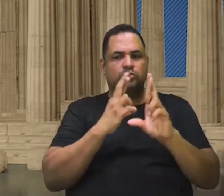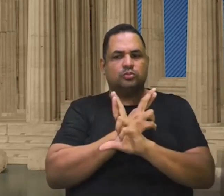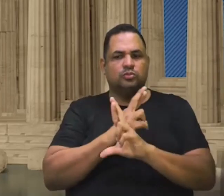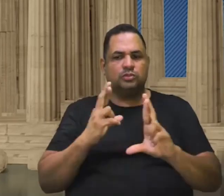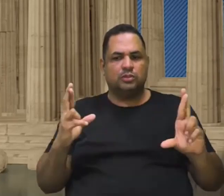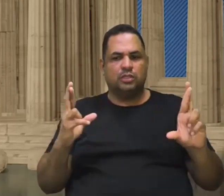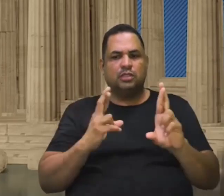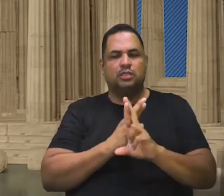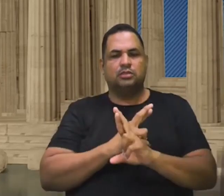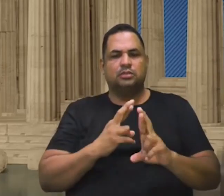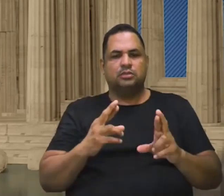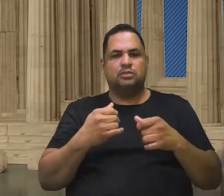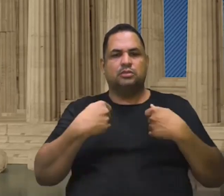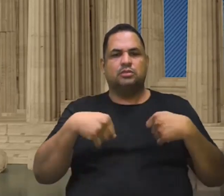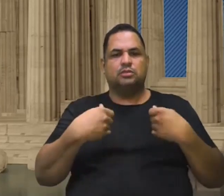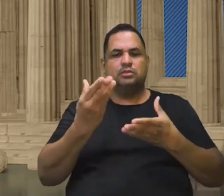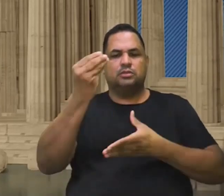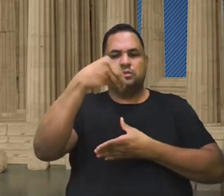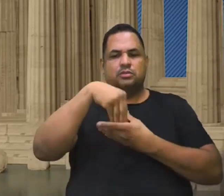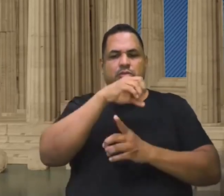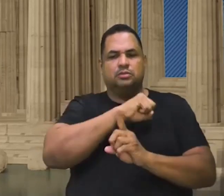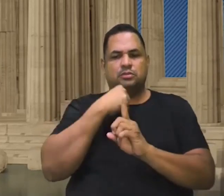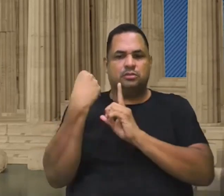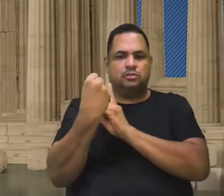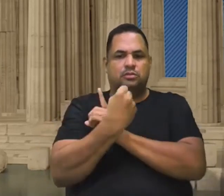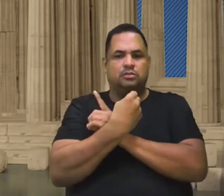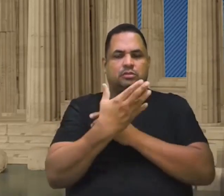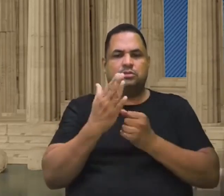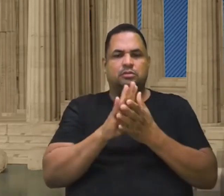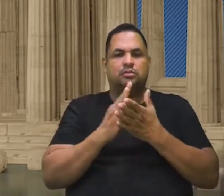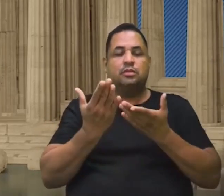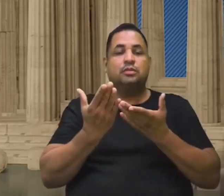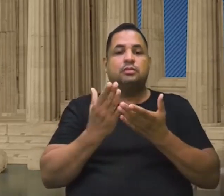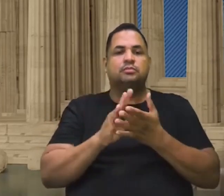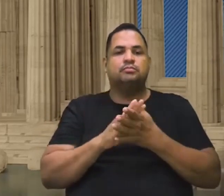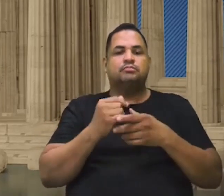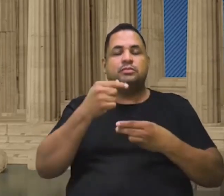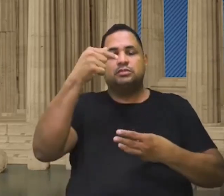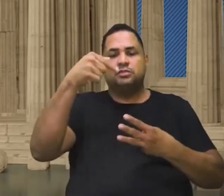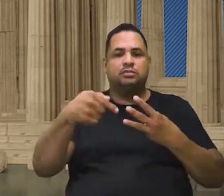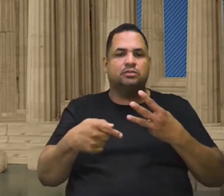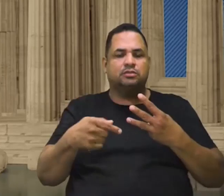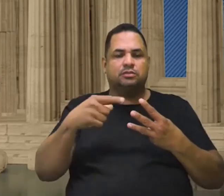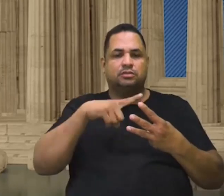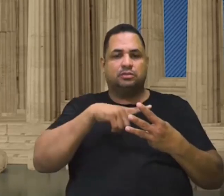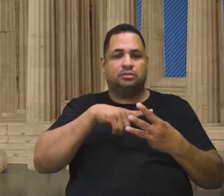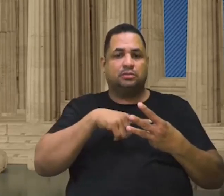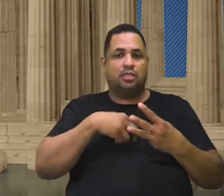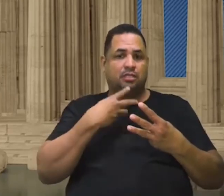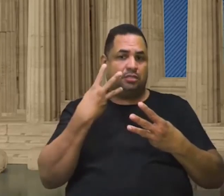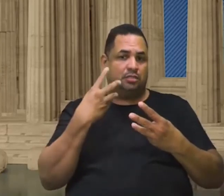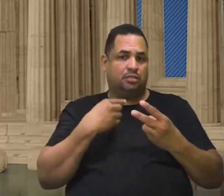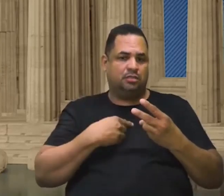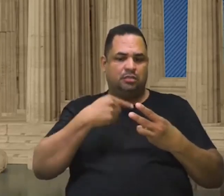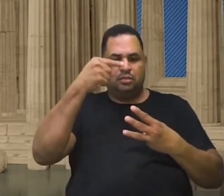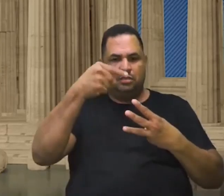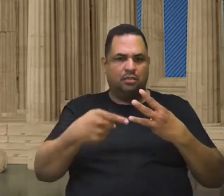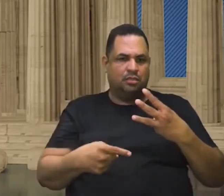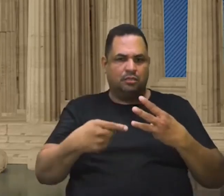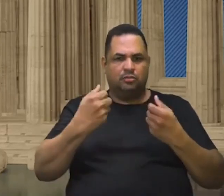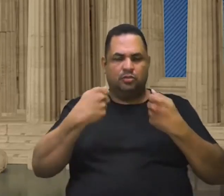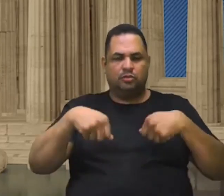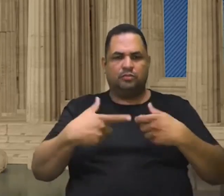Ela é necessária dentro da sociedade. Sobre a lógica de três dimensões. Olha só. E quais essas três dimensões?